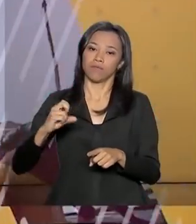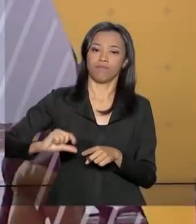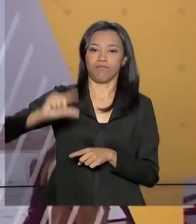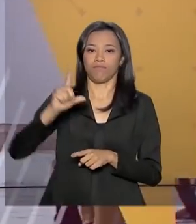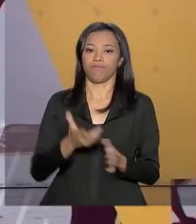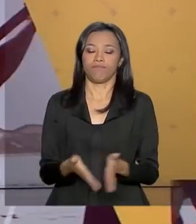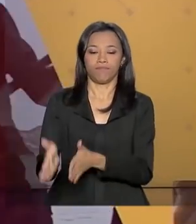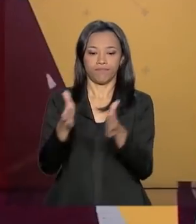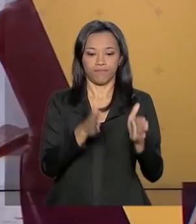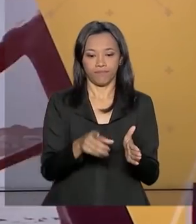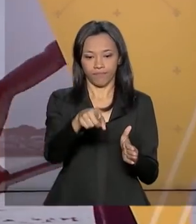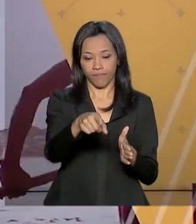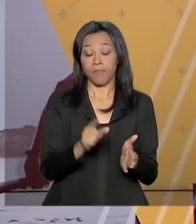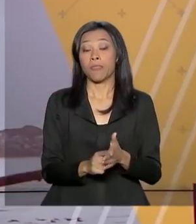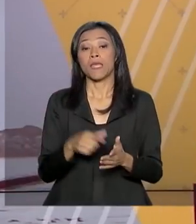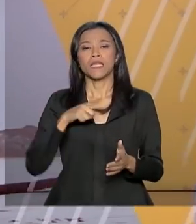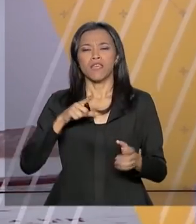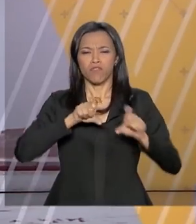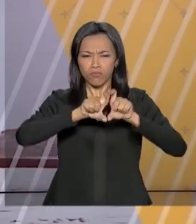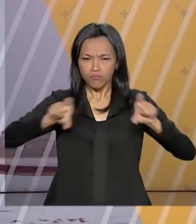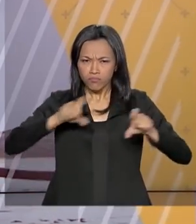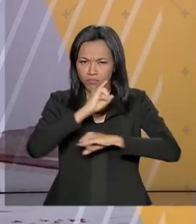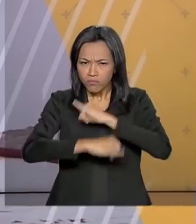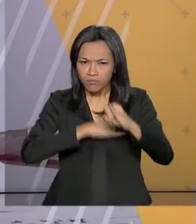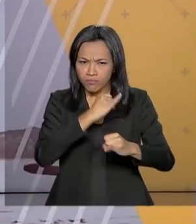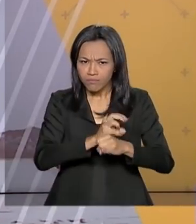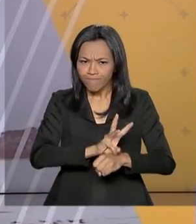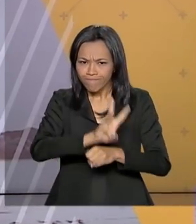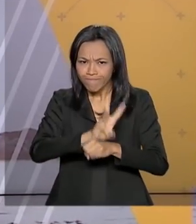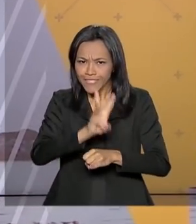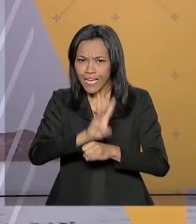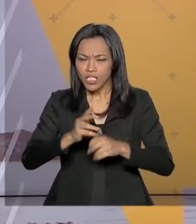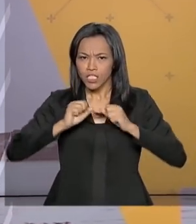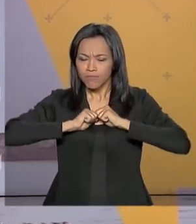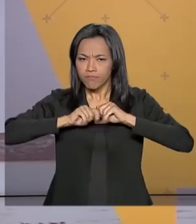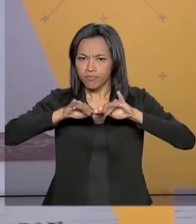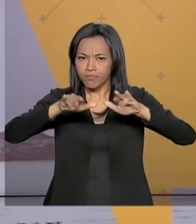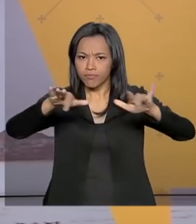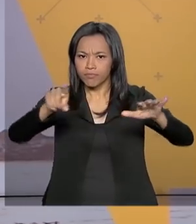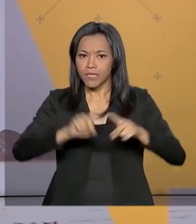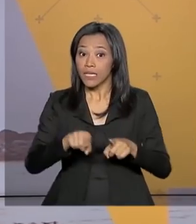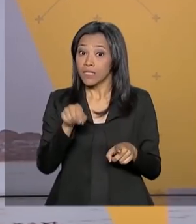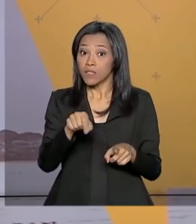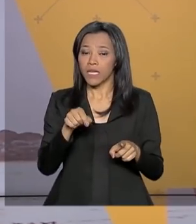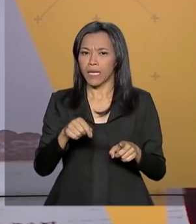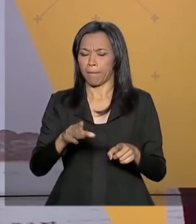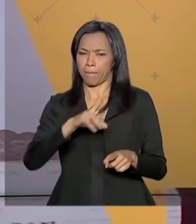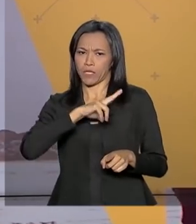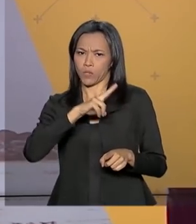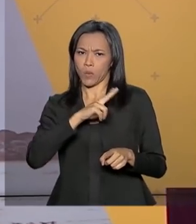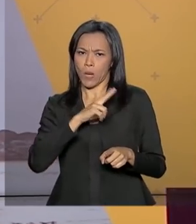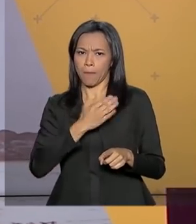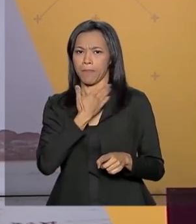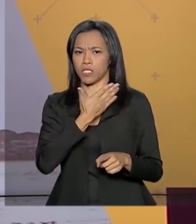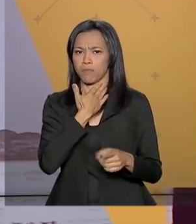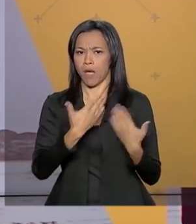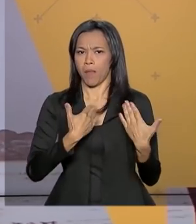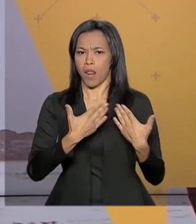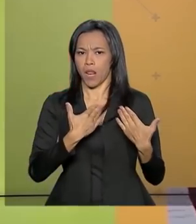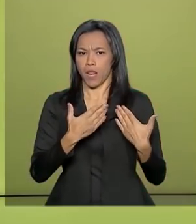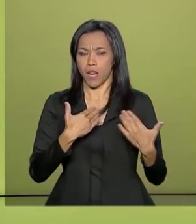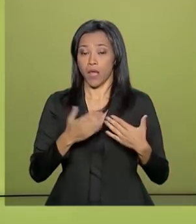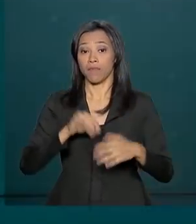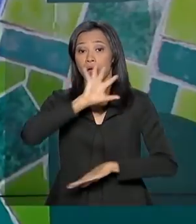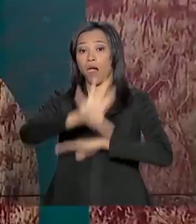O site da Intercept Brasil publicou neste domingo matérias com o suposto conteúdo de chats privados de integrantes da Força